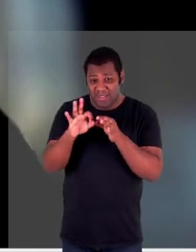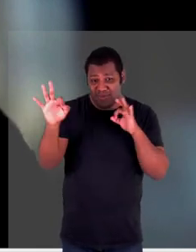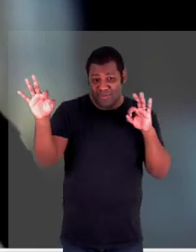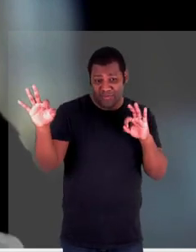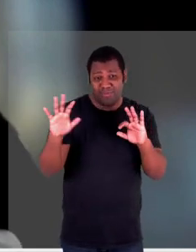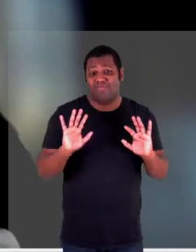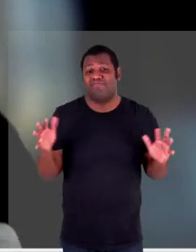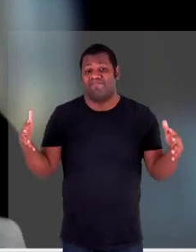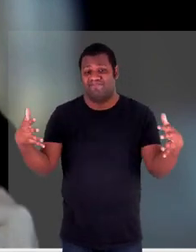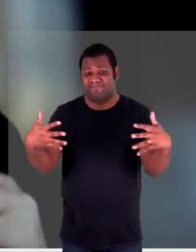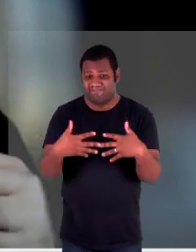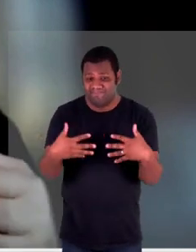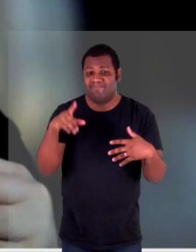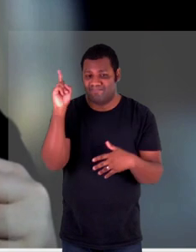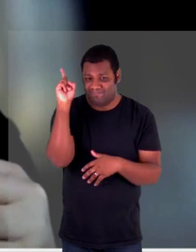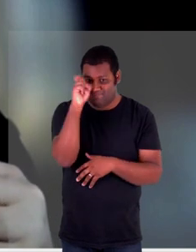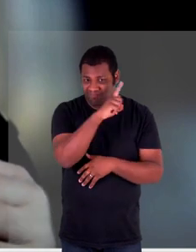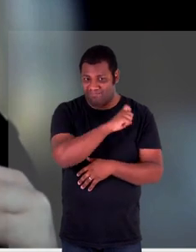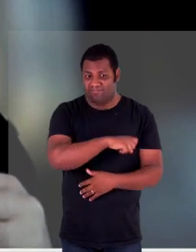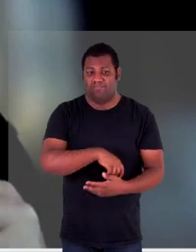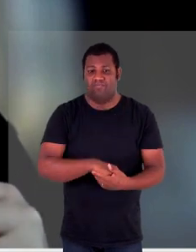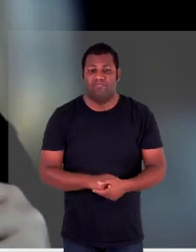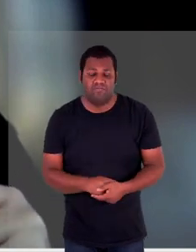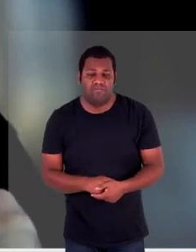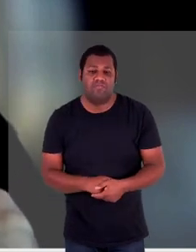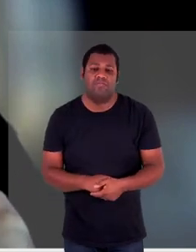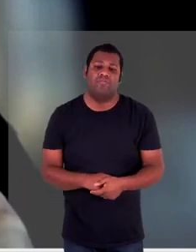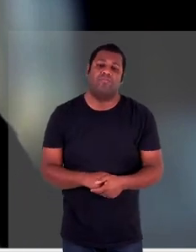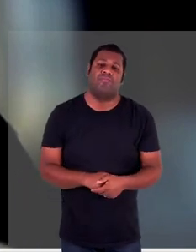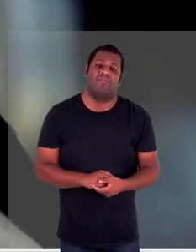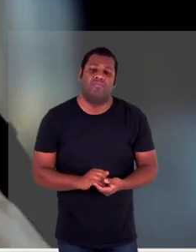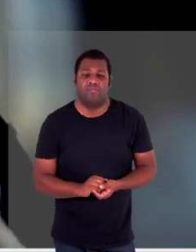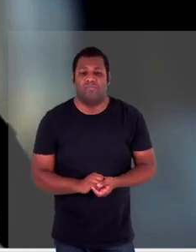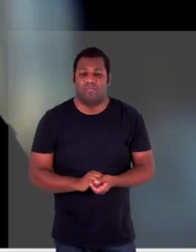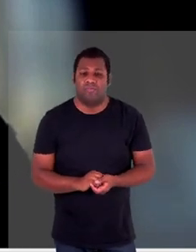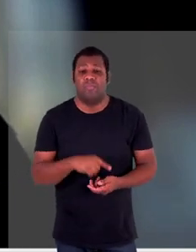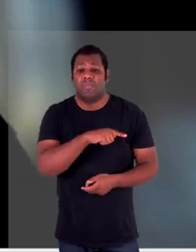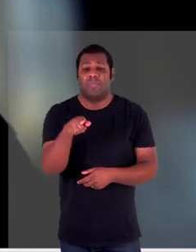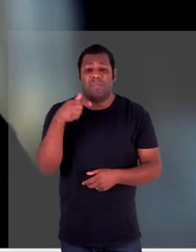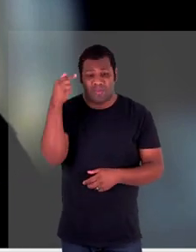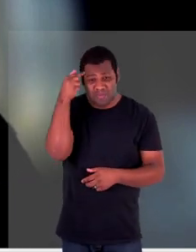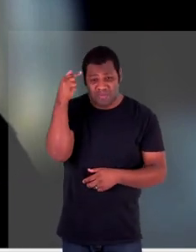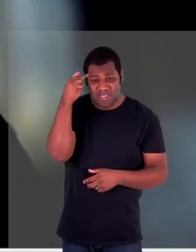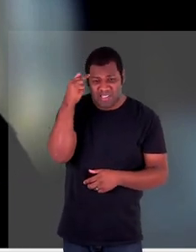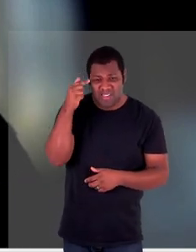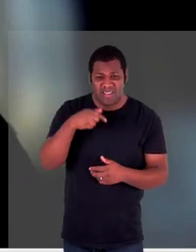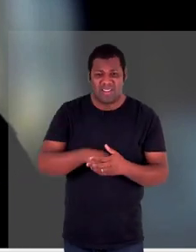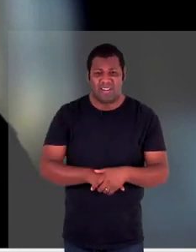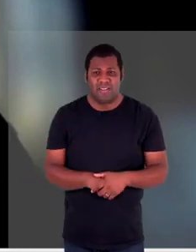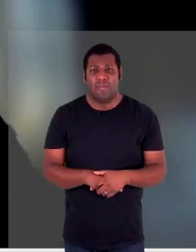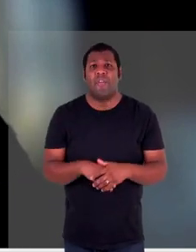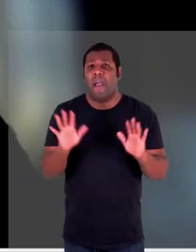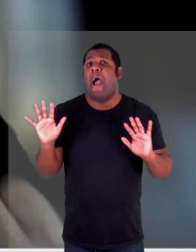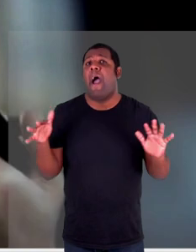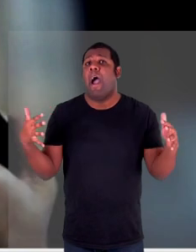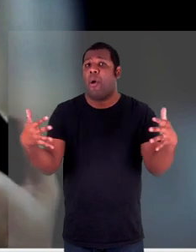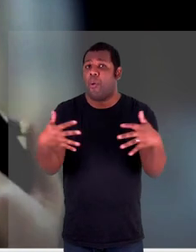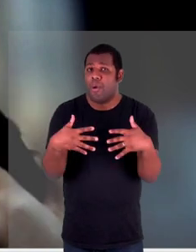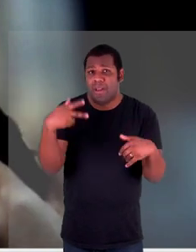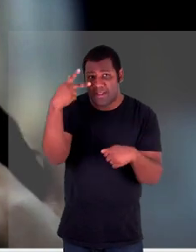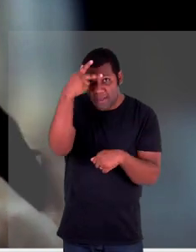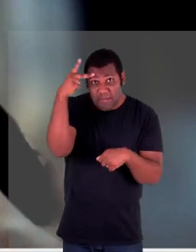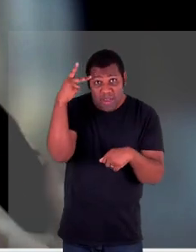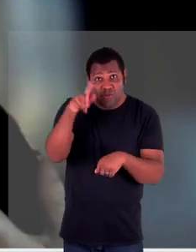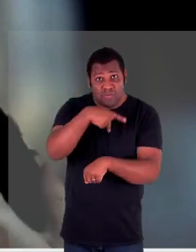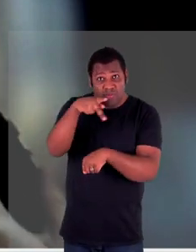e aí são várias as nuances que nós temos que pensar quando vai receber refugiados de qualquer lugar não só